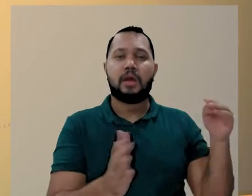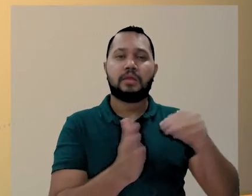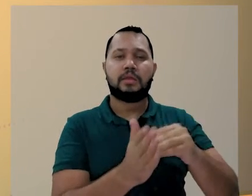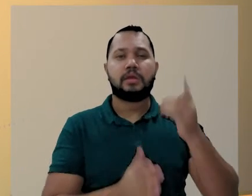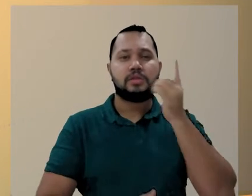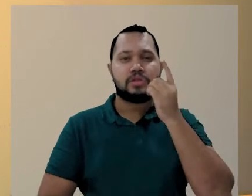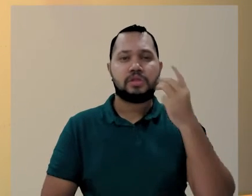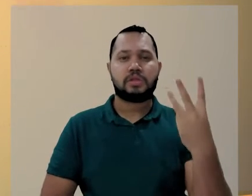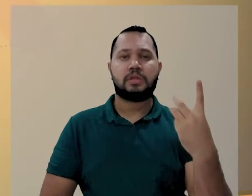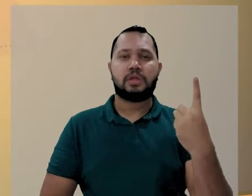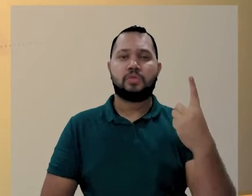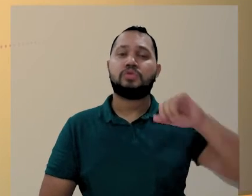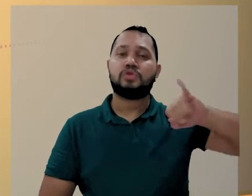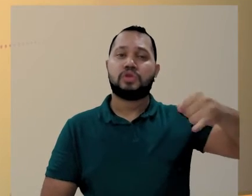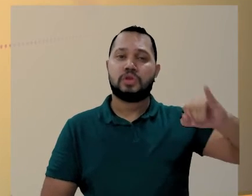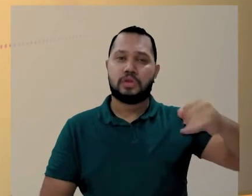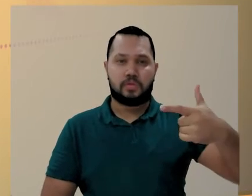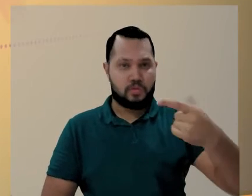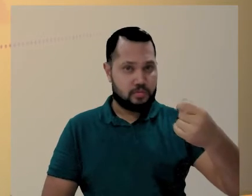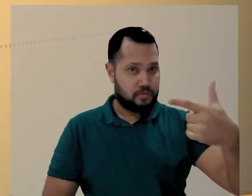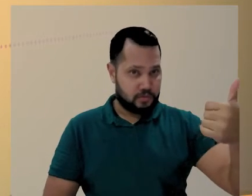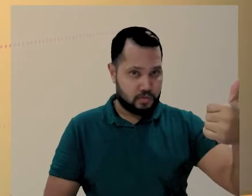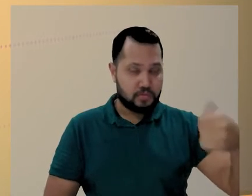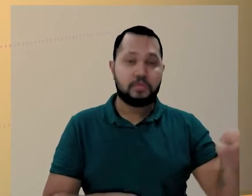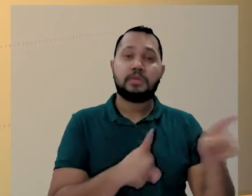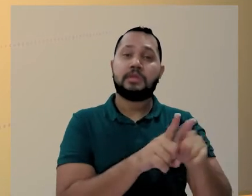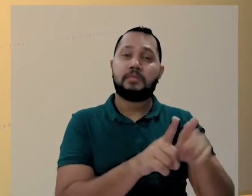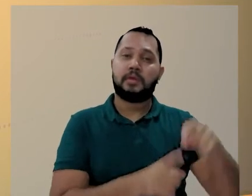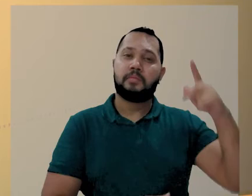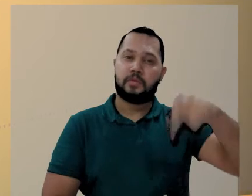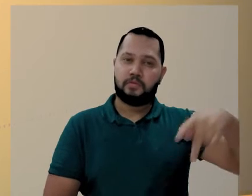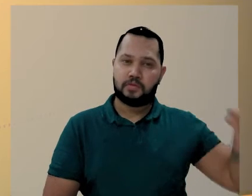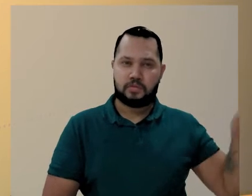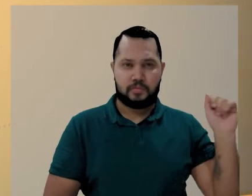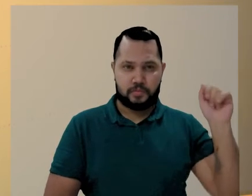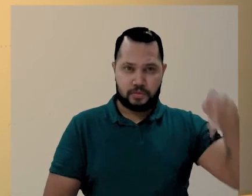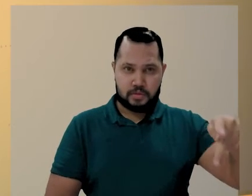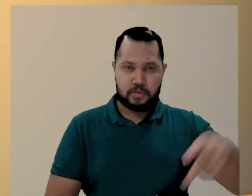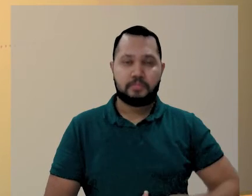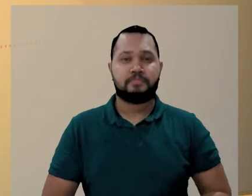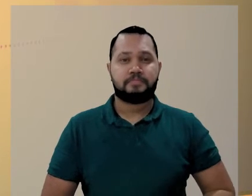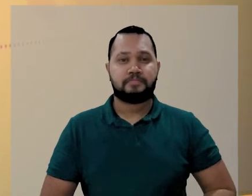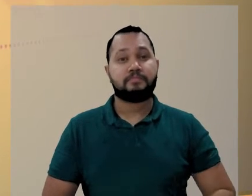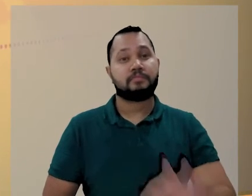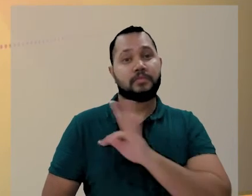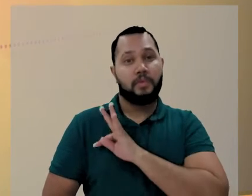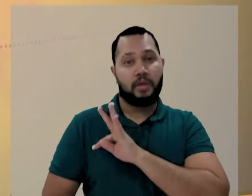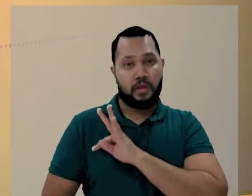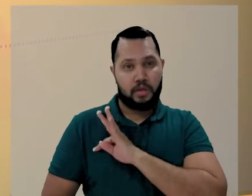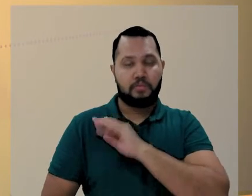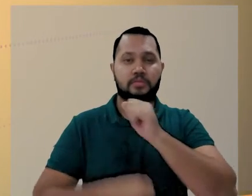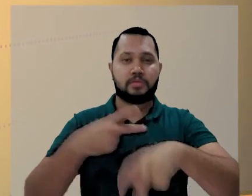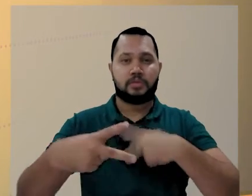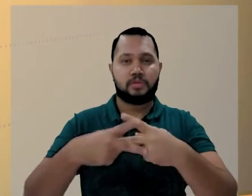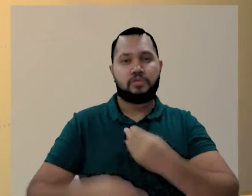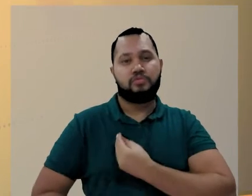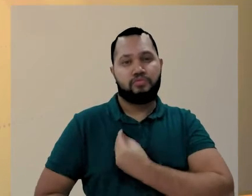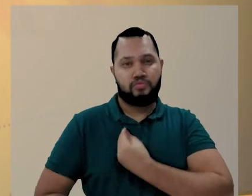admitidos até o dia 31 de janeiro de 2021 e docentes aposentados.